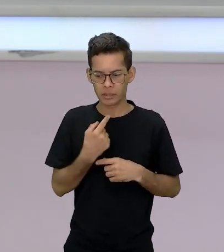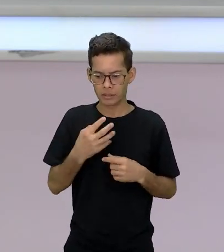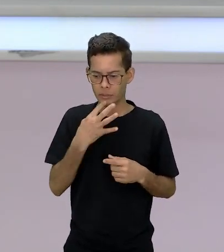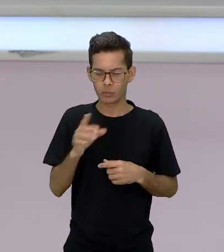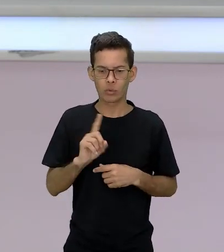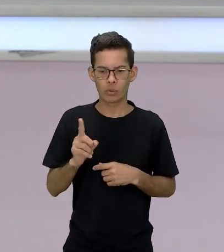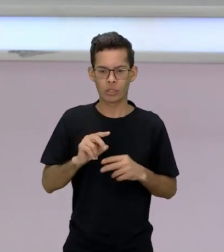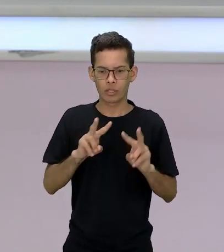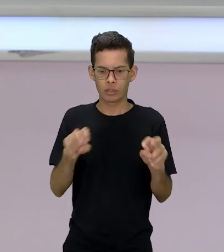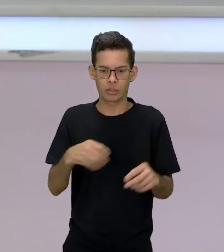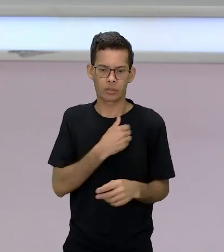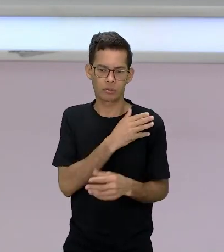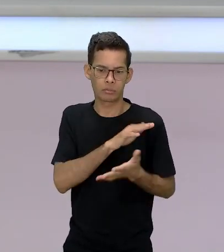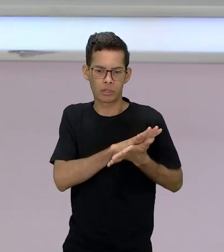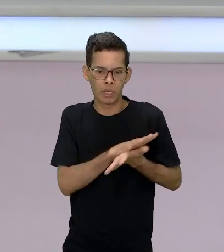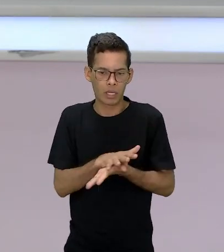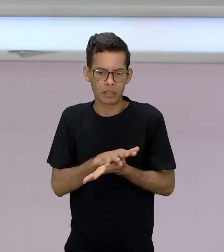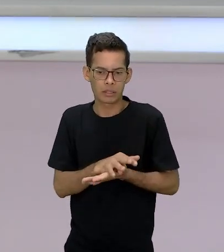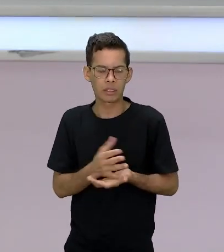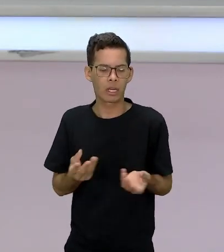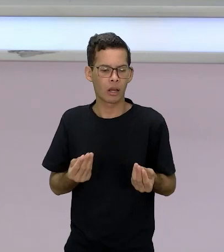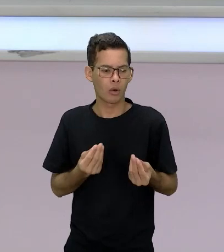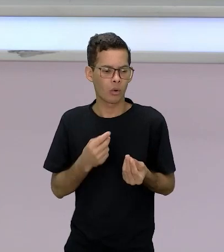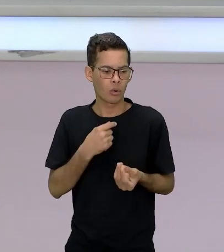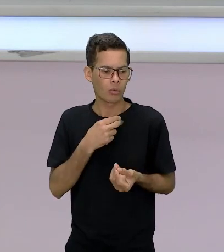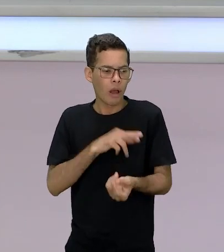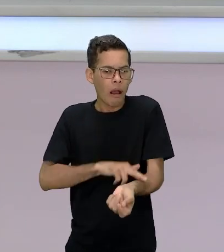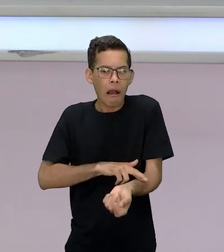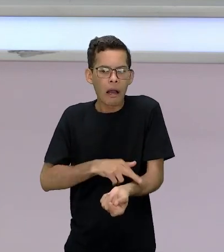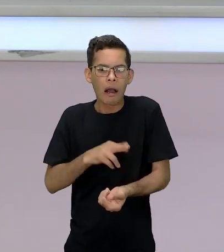racial, o racismo,